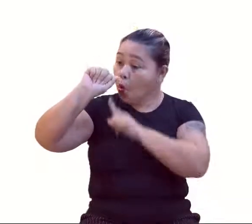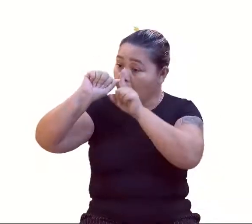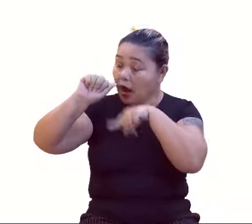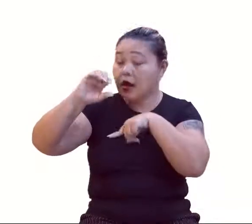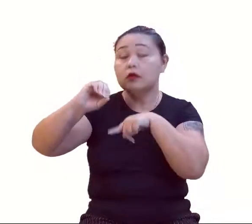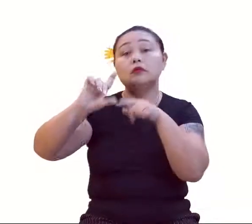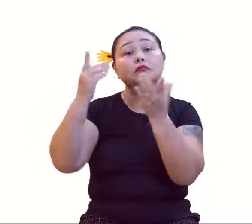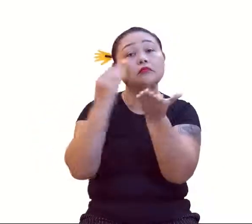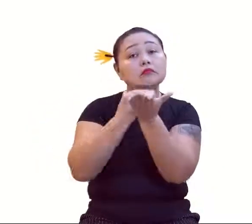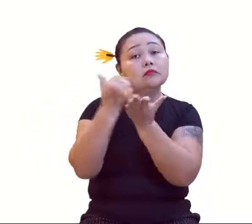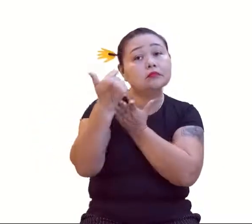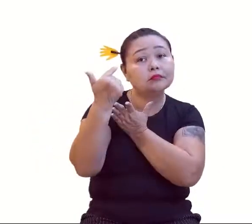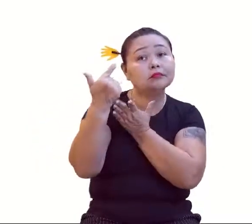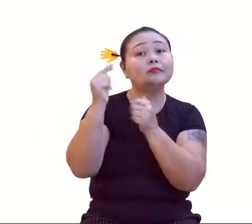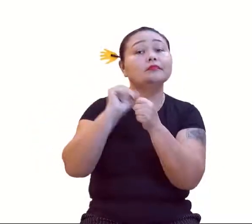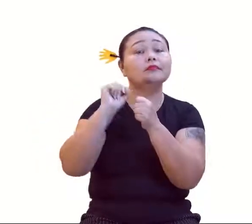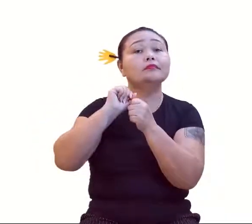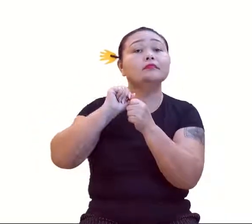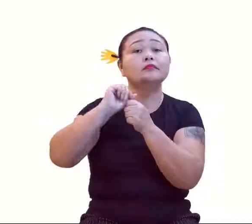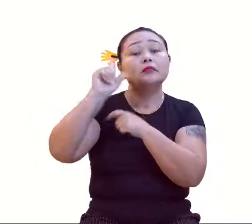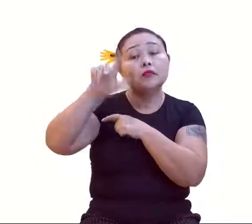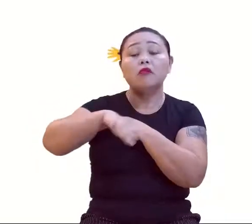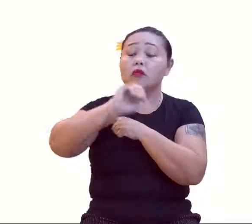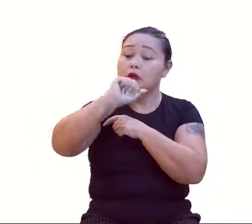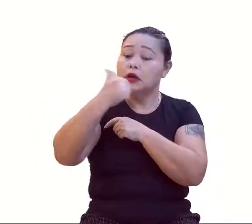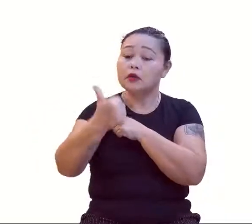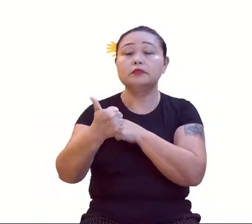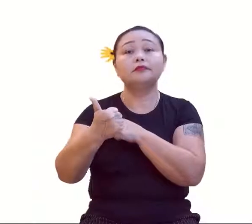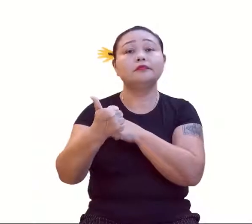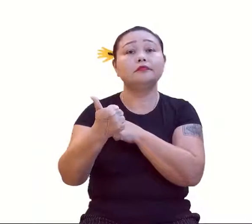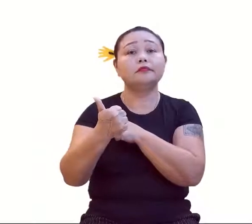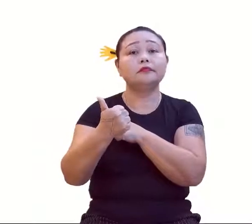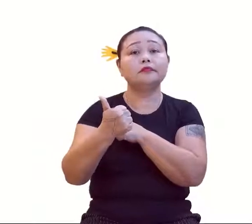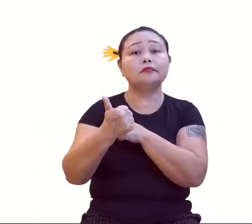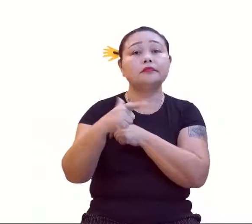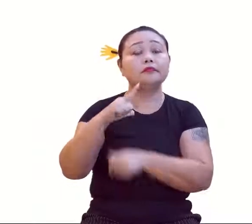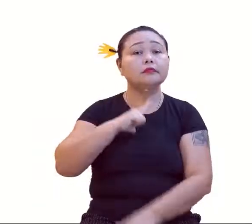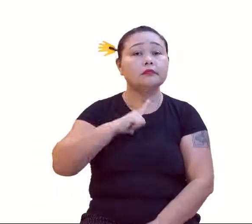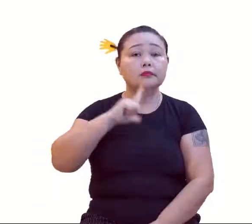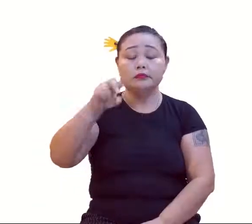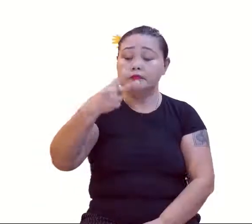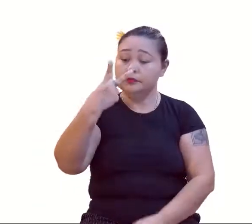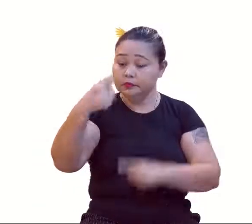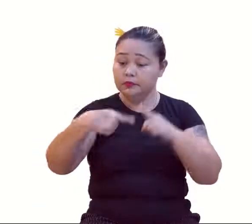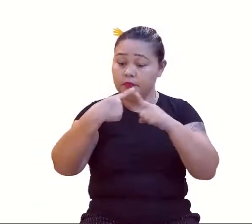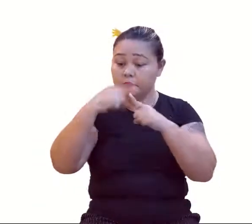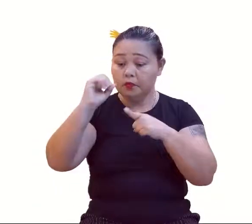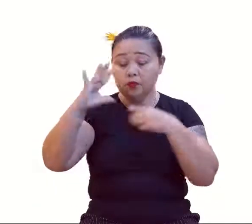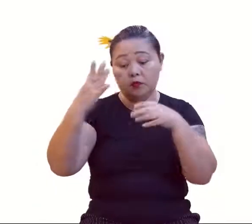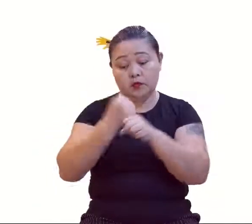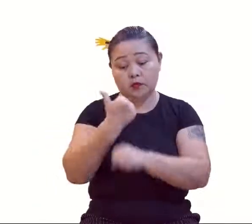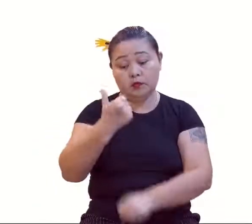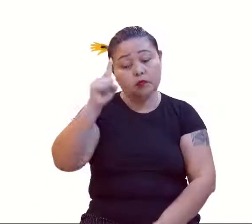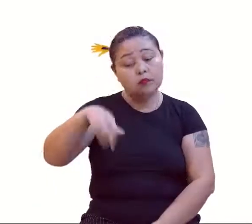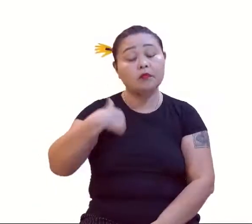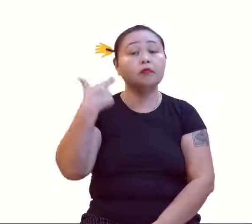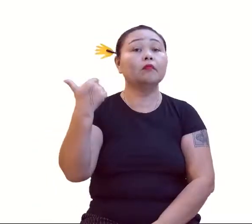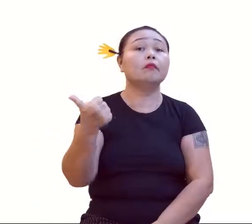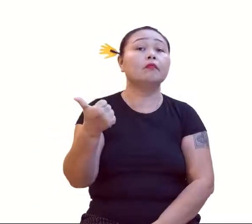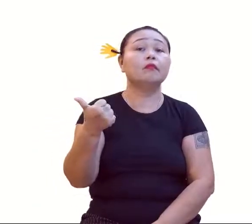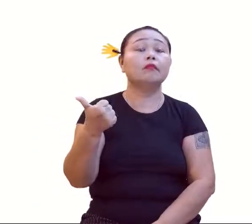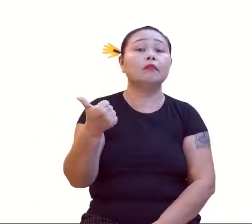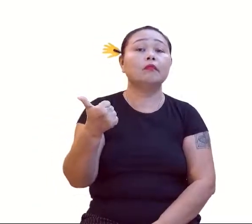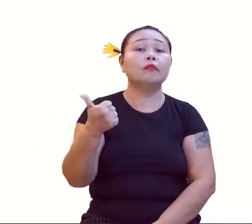termo. Isso, que é o primeiro termo, como se fosse o a1 na casa, né? Isso. Aí, duas vezes zero? Zero. Mais um? Um. Beleza.